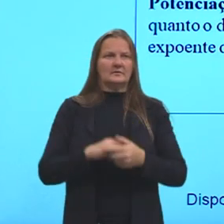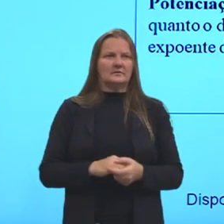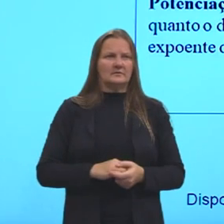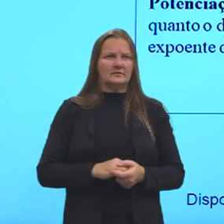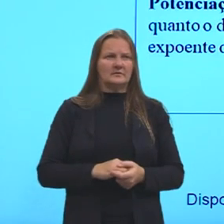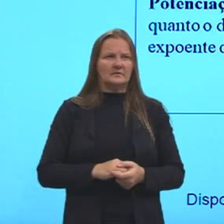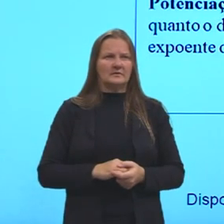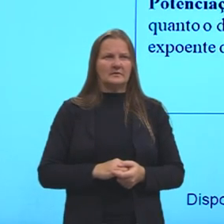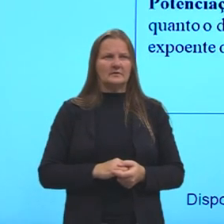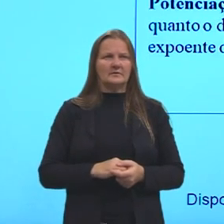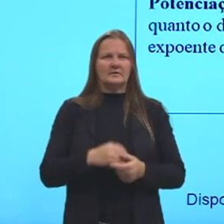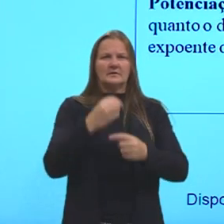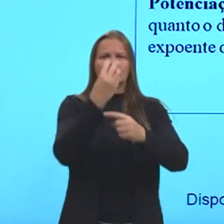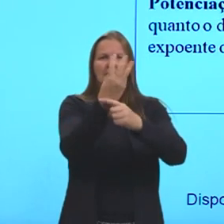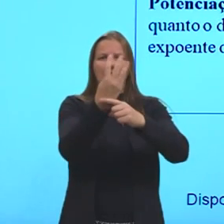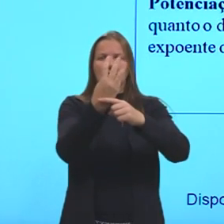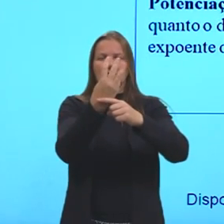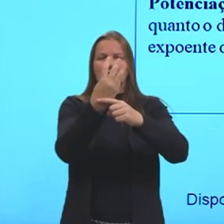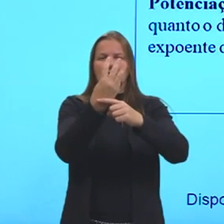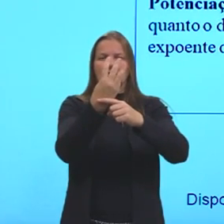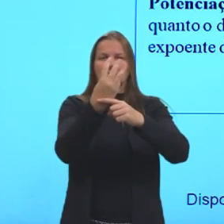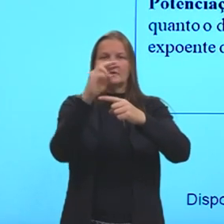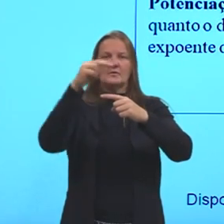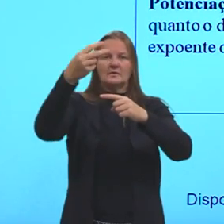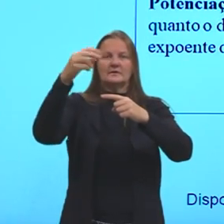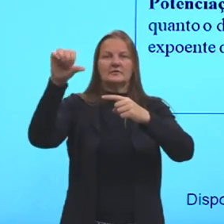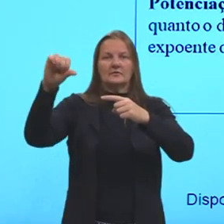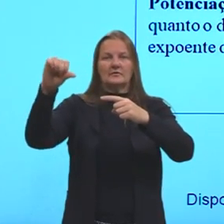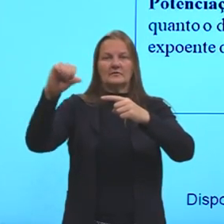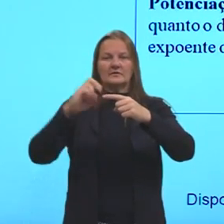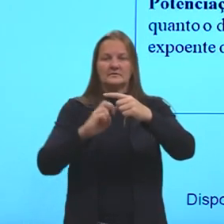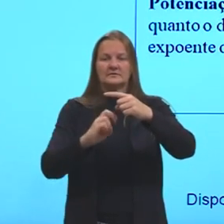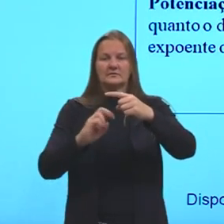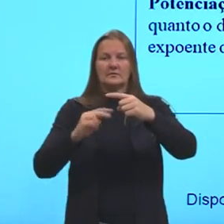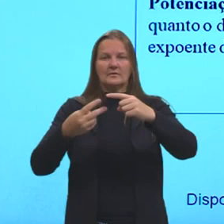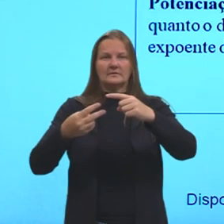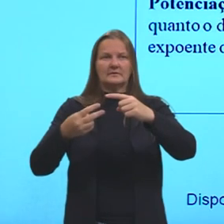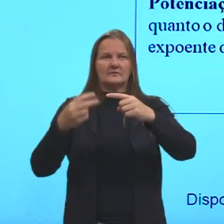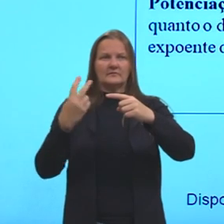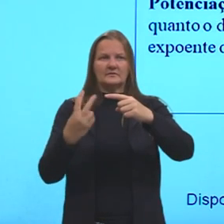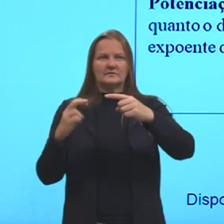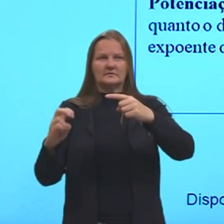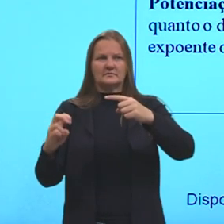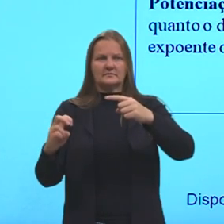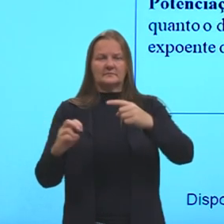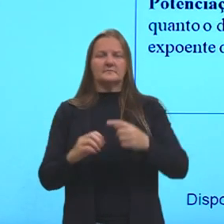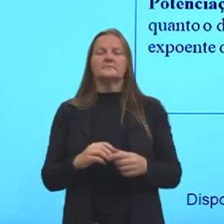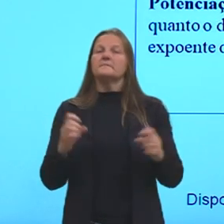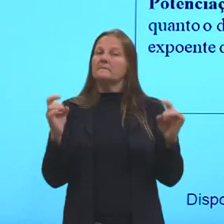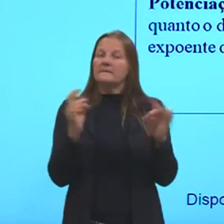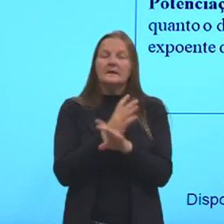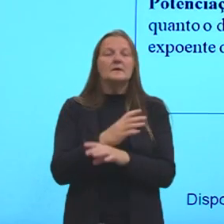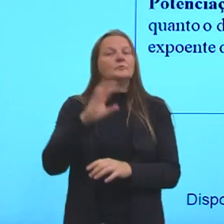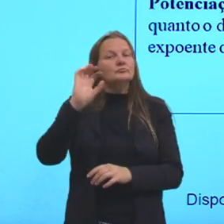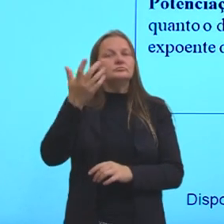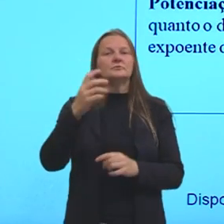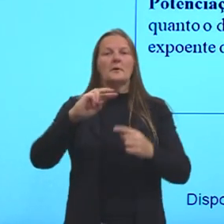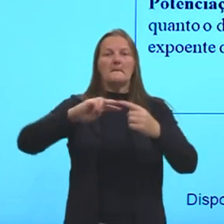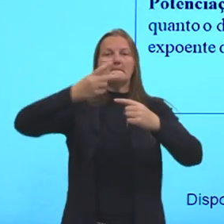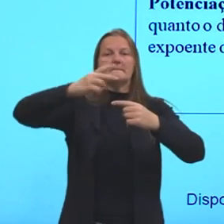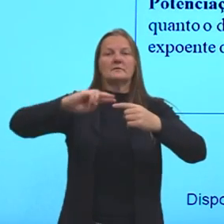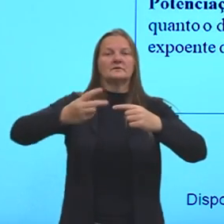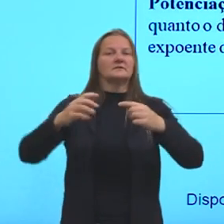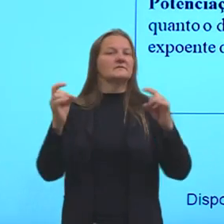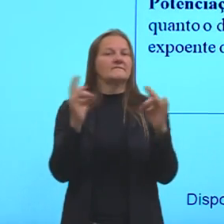Três ao quadrado é nove. Cinco ao quadrado, vinte e cinco. Pronto, resolvi a potência.